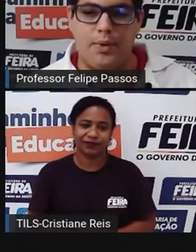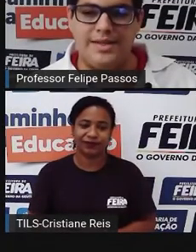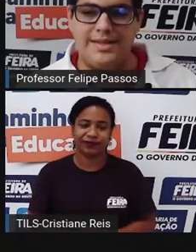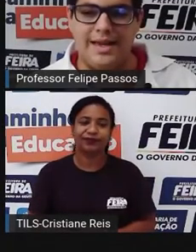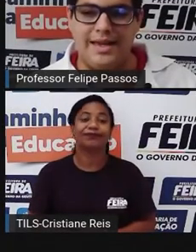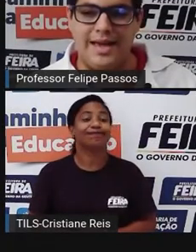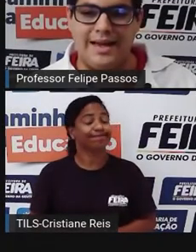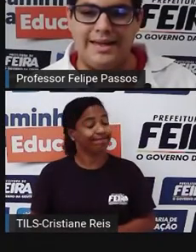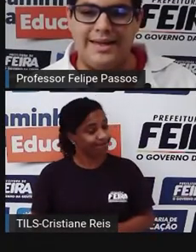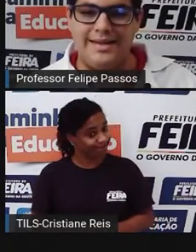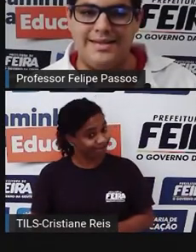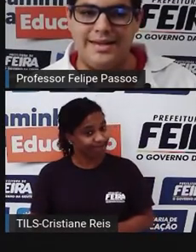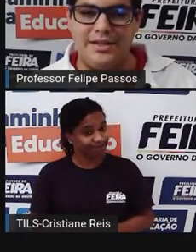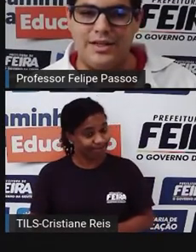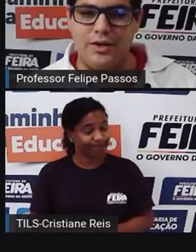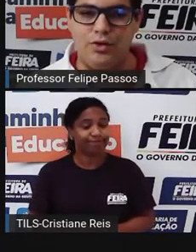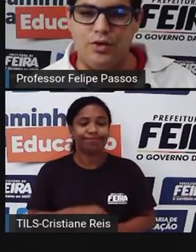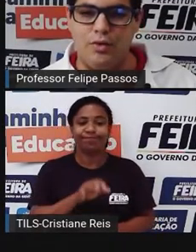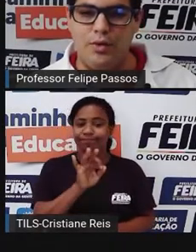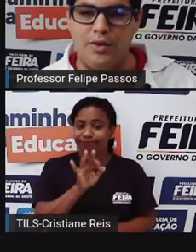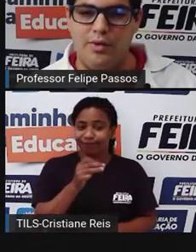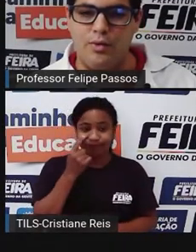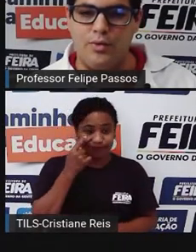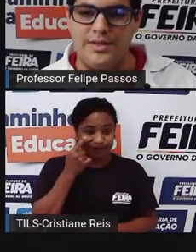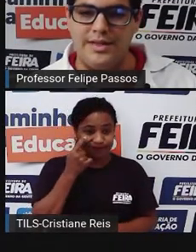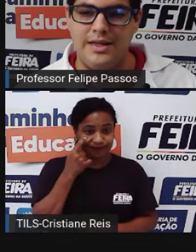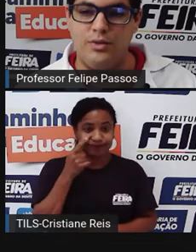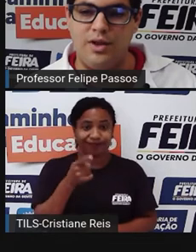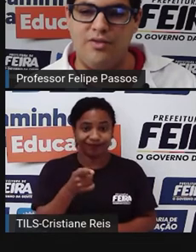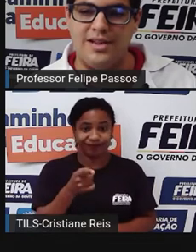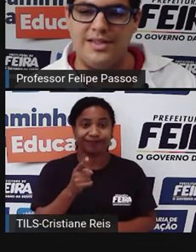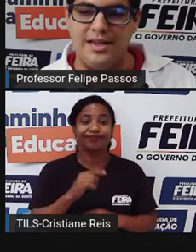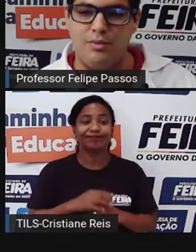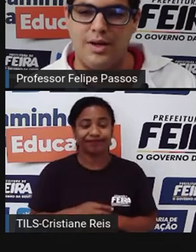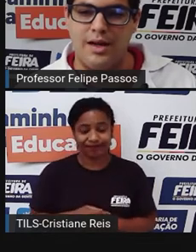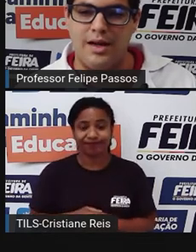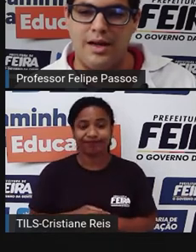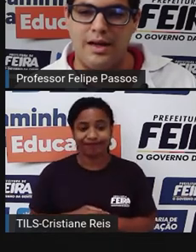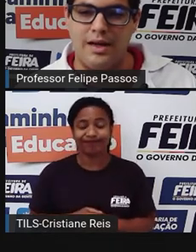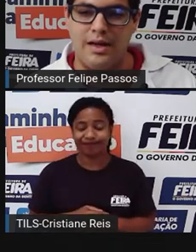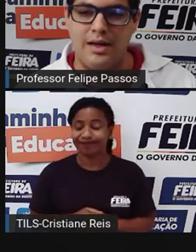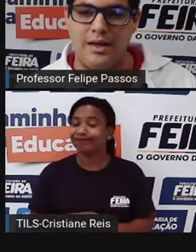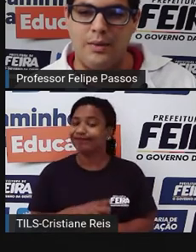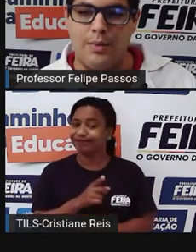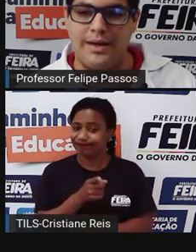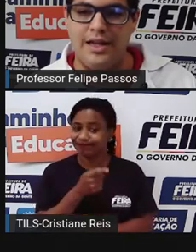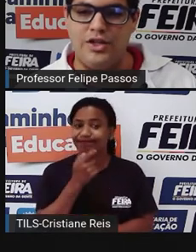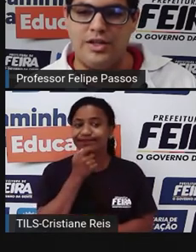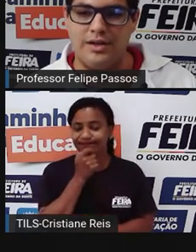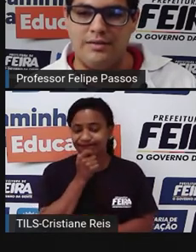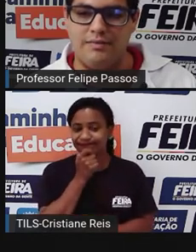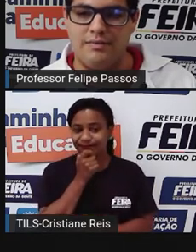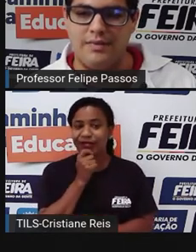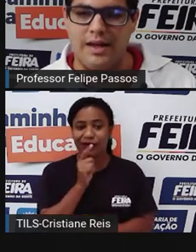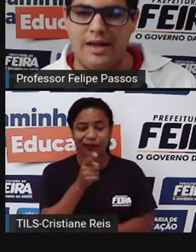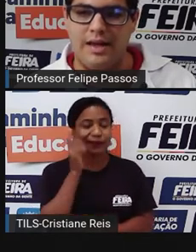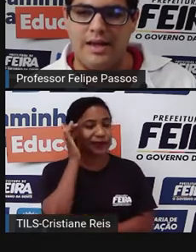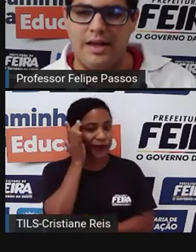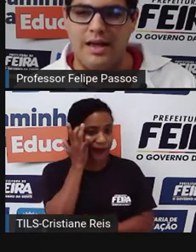Pois é. E aqui, gente, eu não consigo não fazer uma crítica.